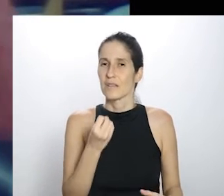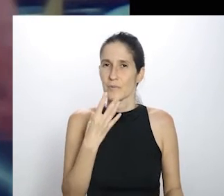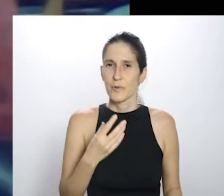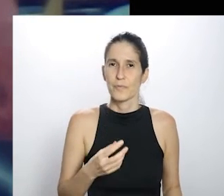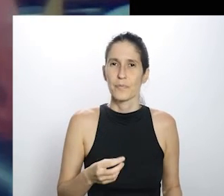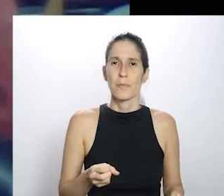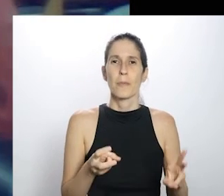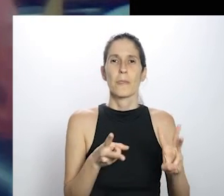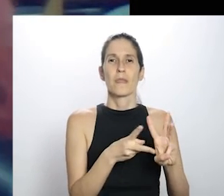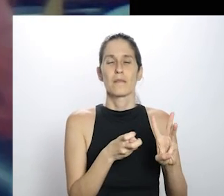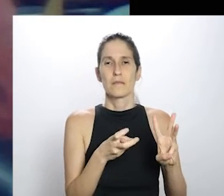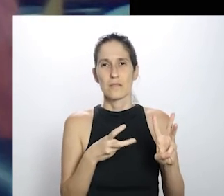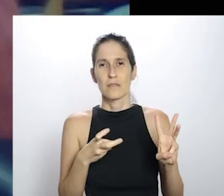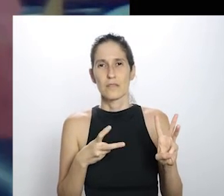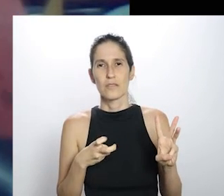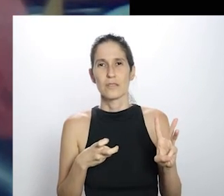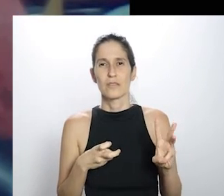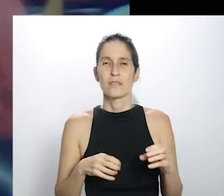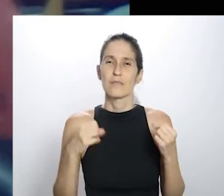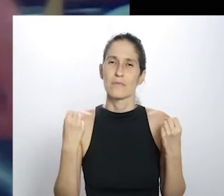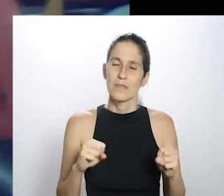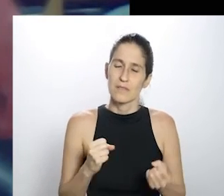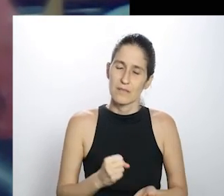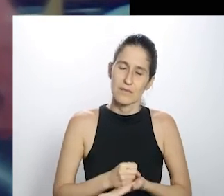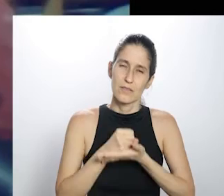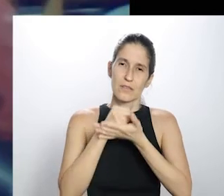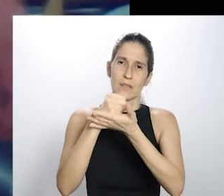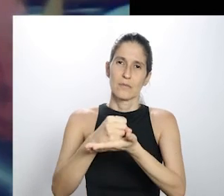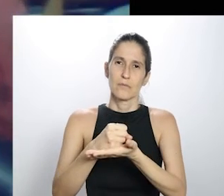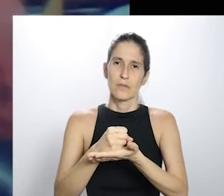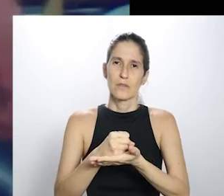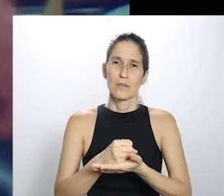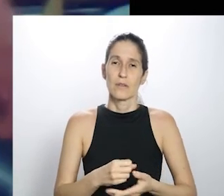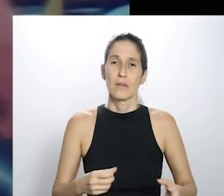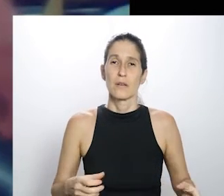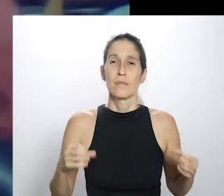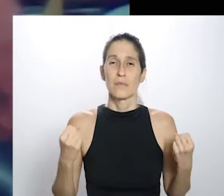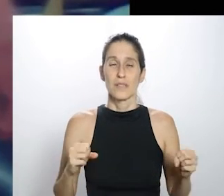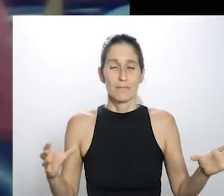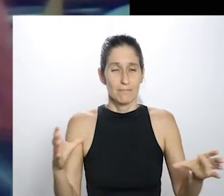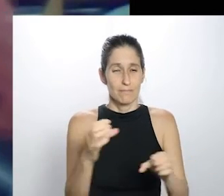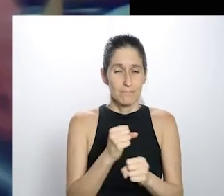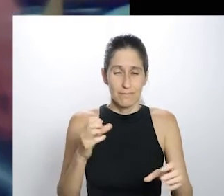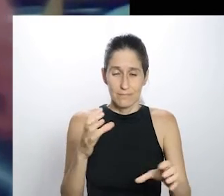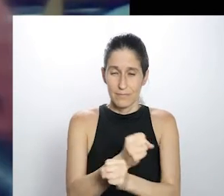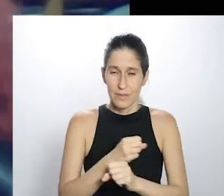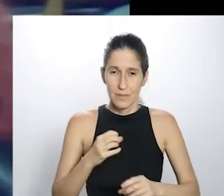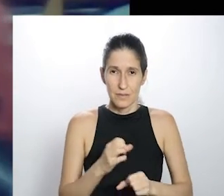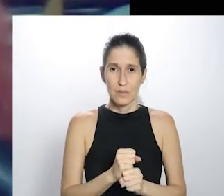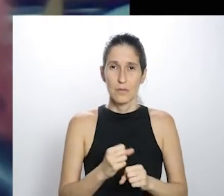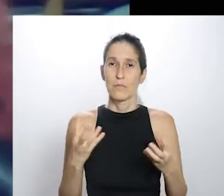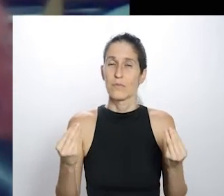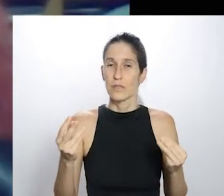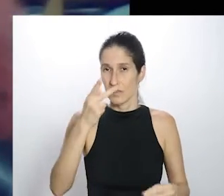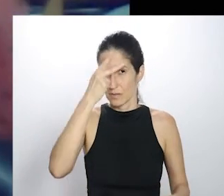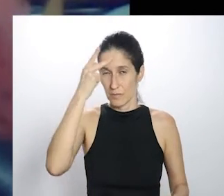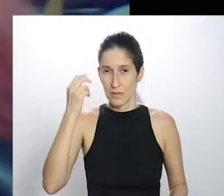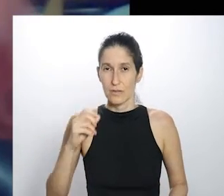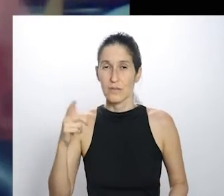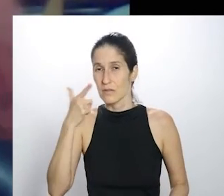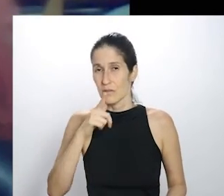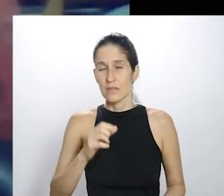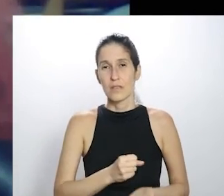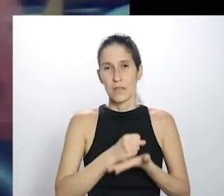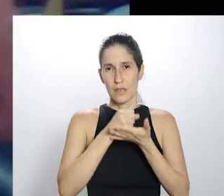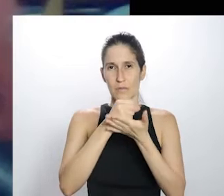divulgar entre os amigos para os indígenas é pouco, mas, enfim, eu acho que se a gente ir somando mais e mais pessoas, mais